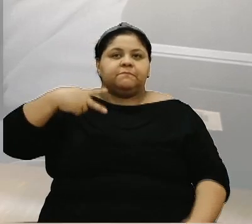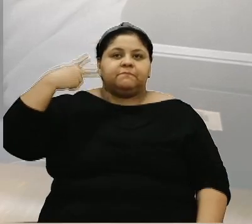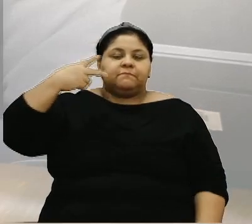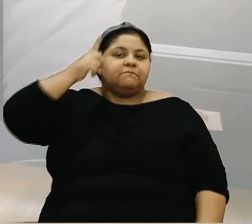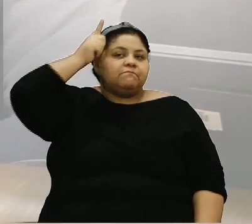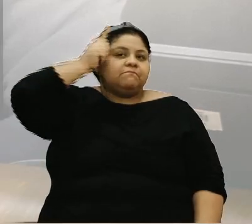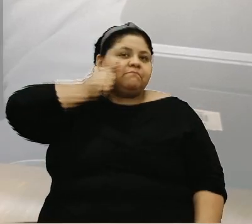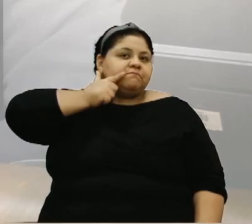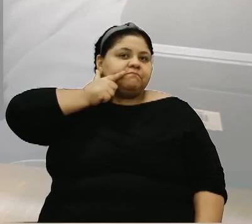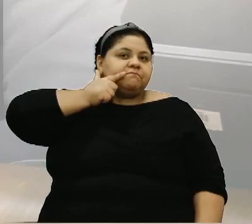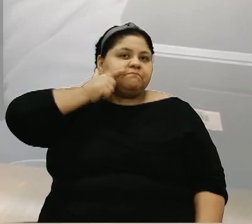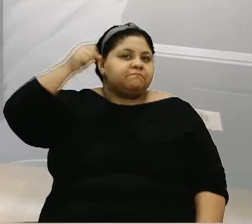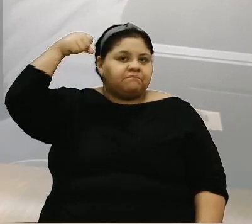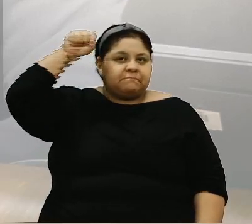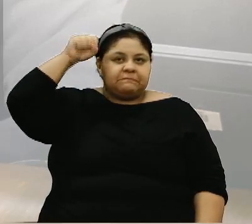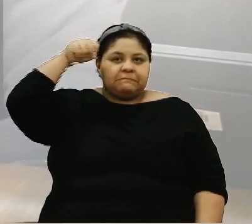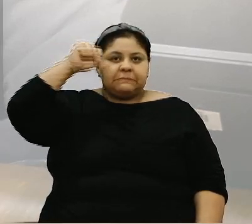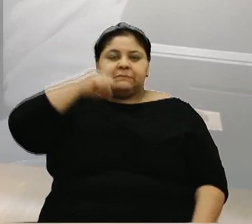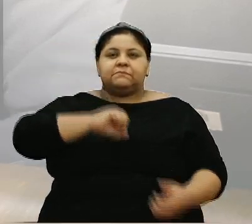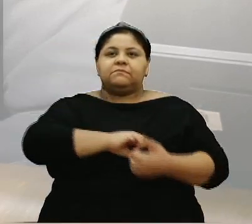Caranhato e vereador Clóvis Xuxa.